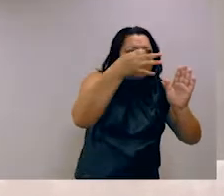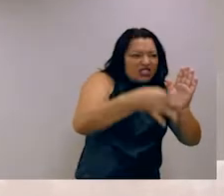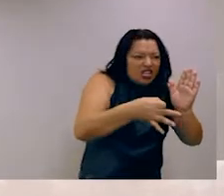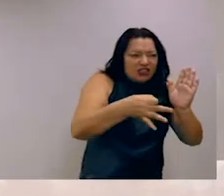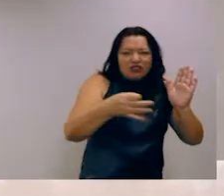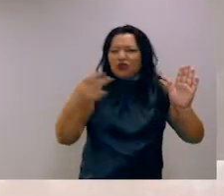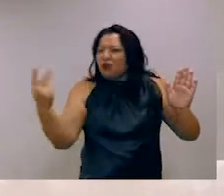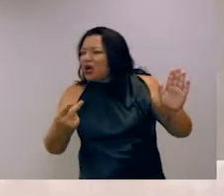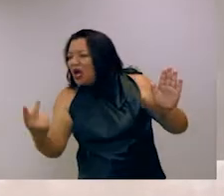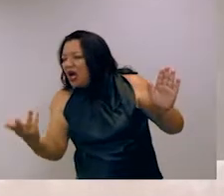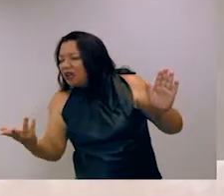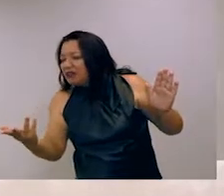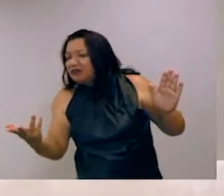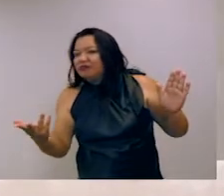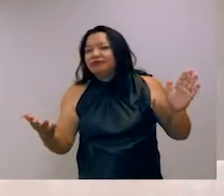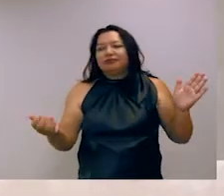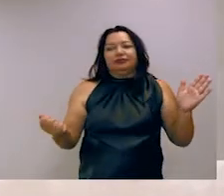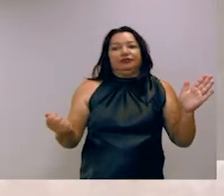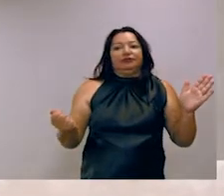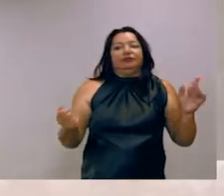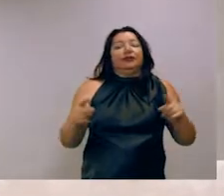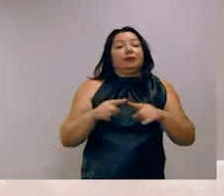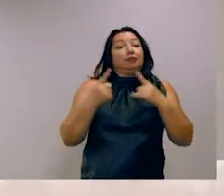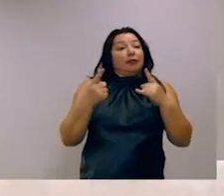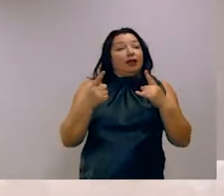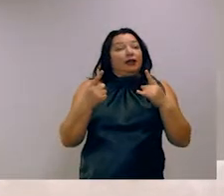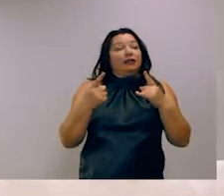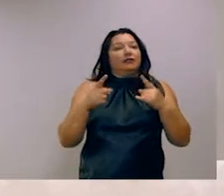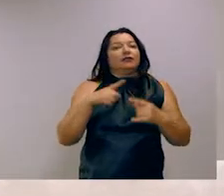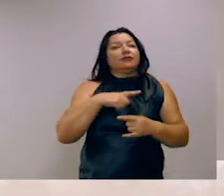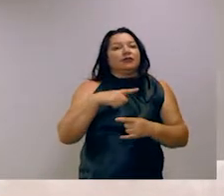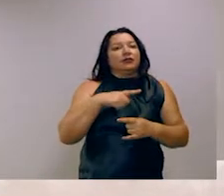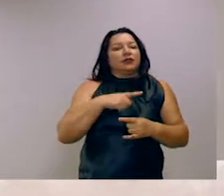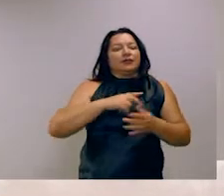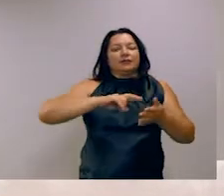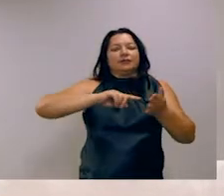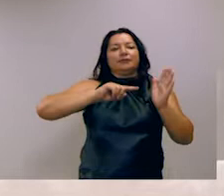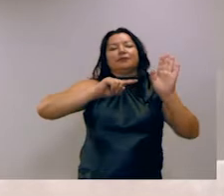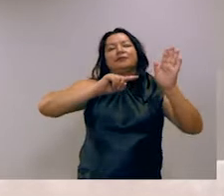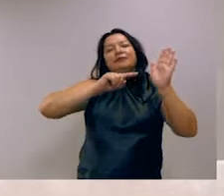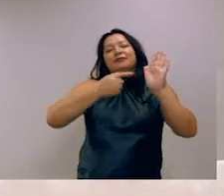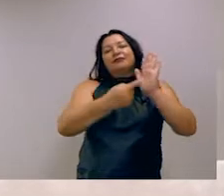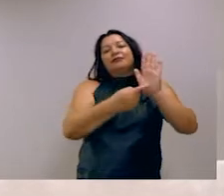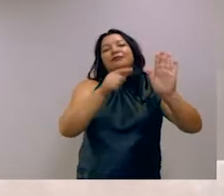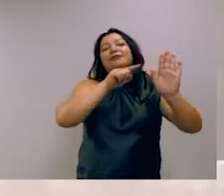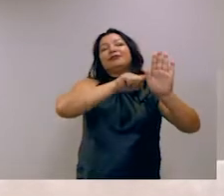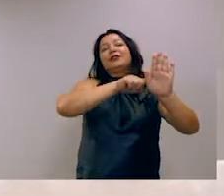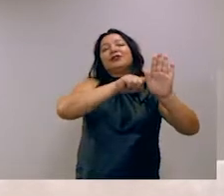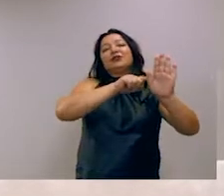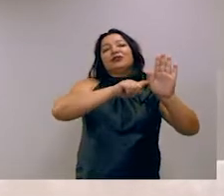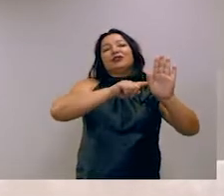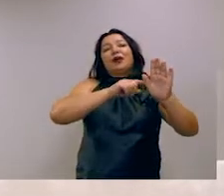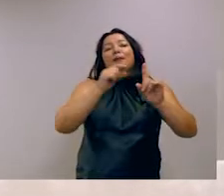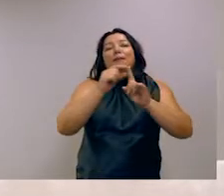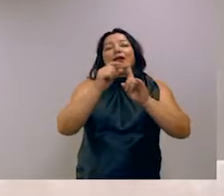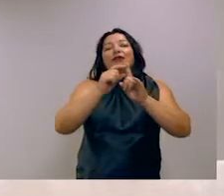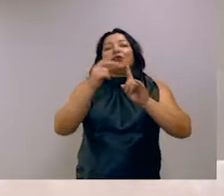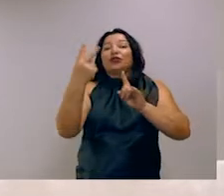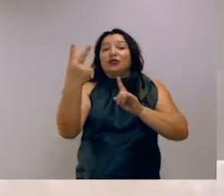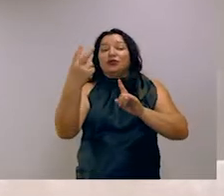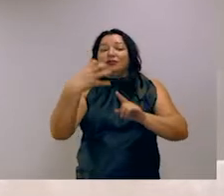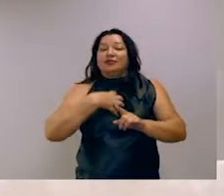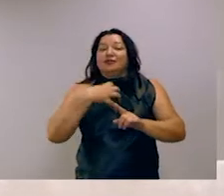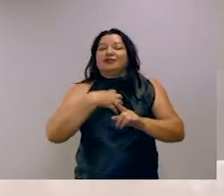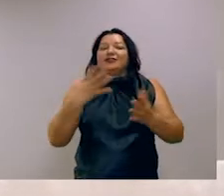informado ou mal formado. Mas veremos depois que tem casos de ambiguidade que as regras em si não são suficientes para eliminar.